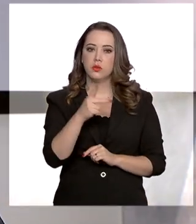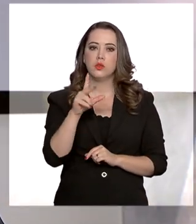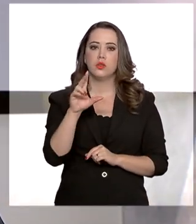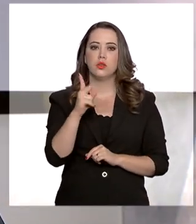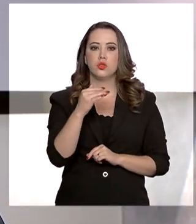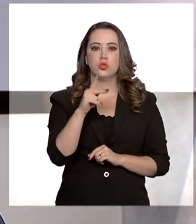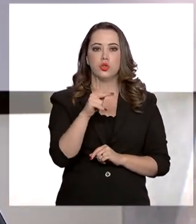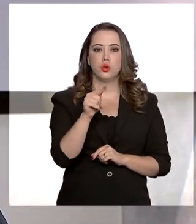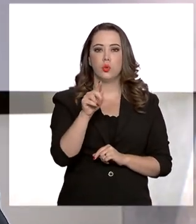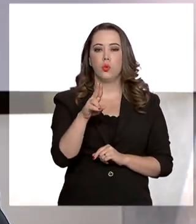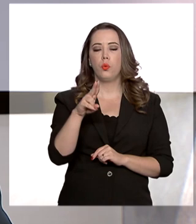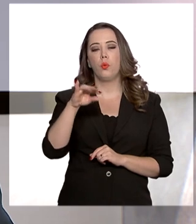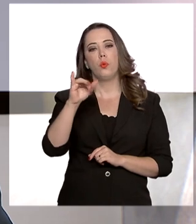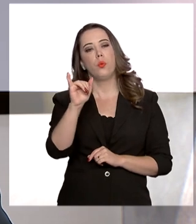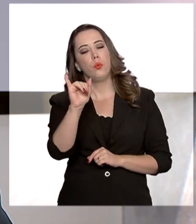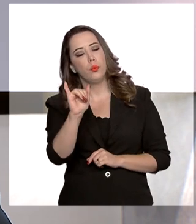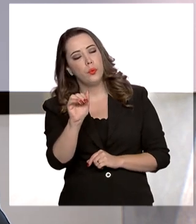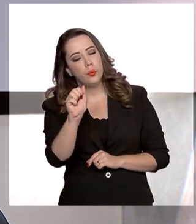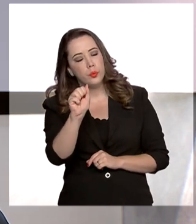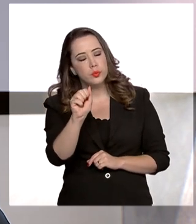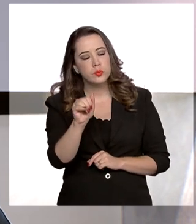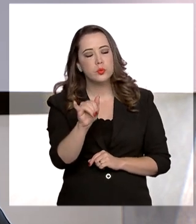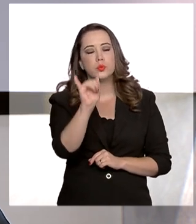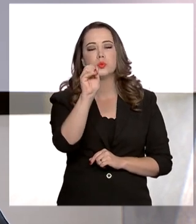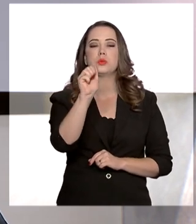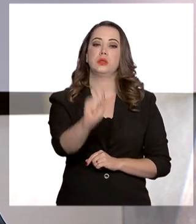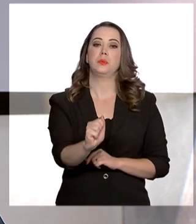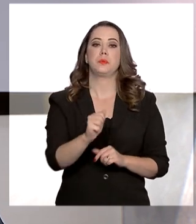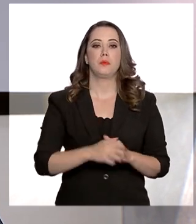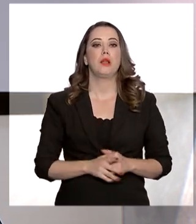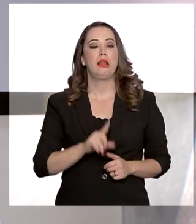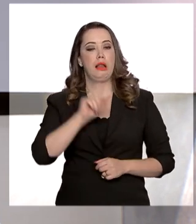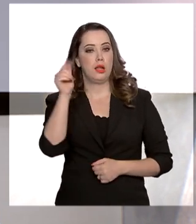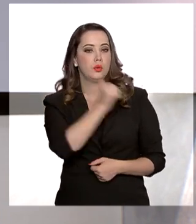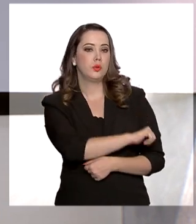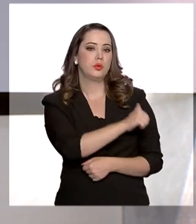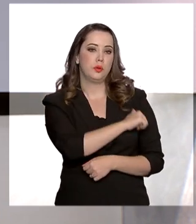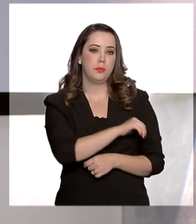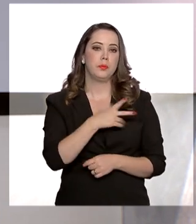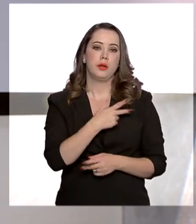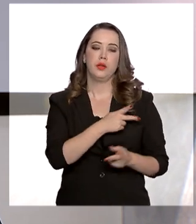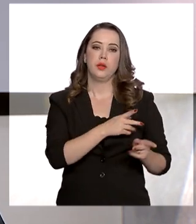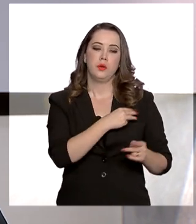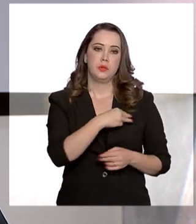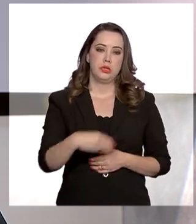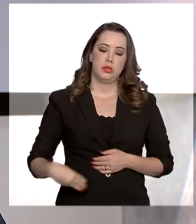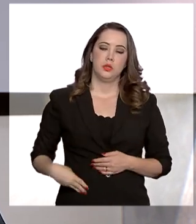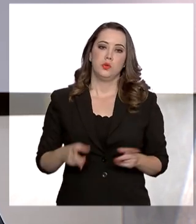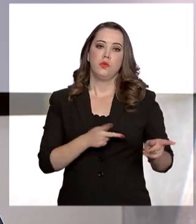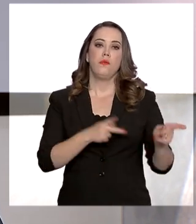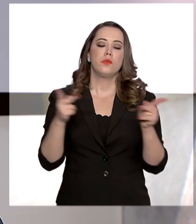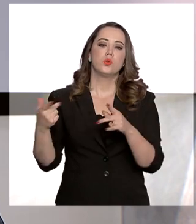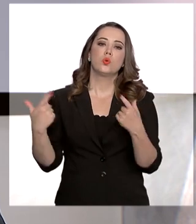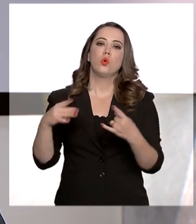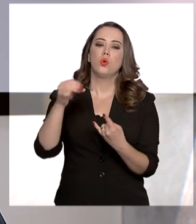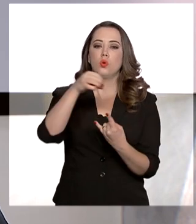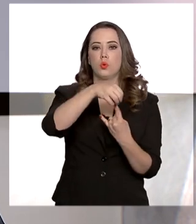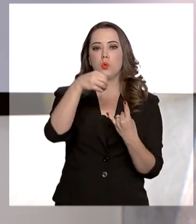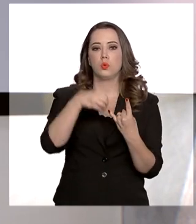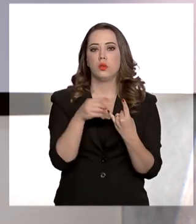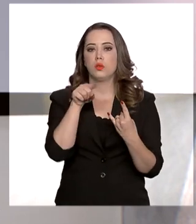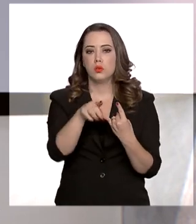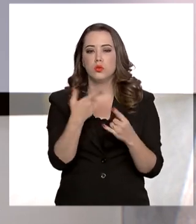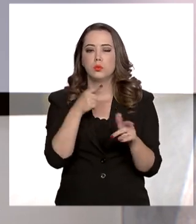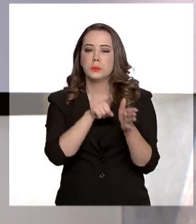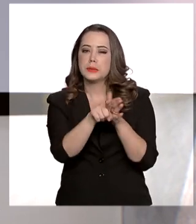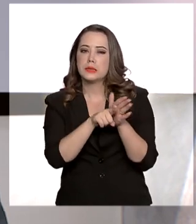chikungunya. Também no Rio, o ministro Mandetta visitou o laboratório da Fiocruz, onde são desenvolvidas todas as fases de pesquisa e produção